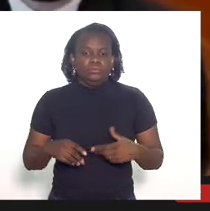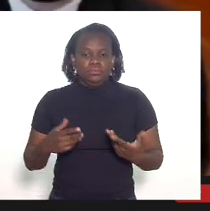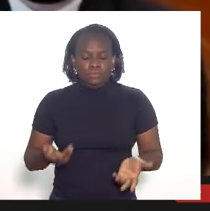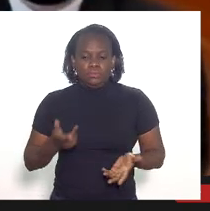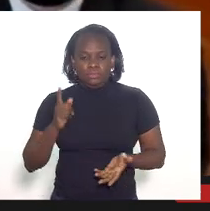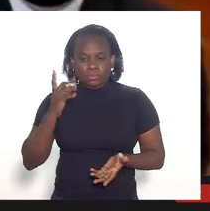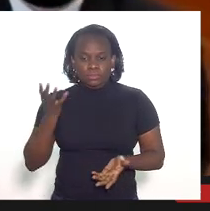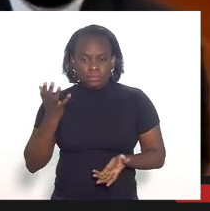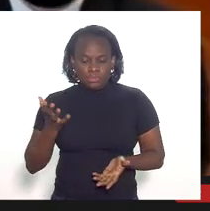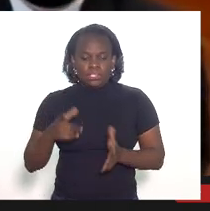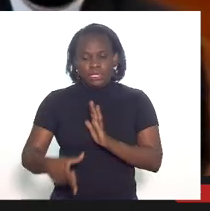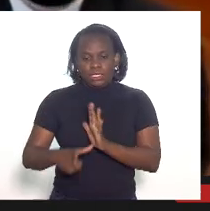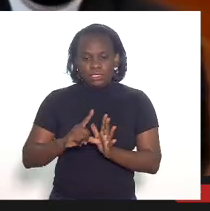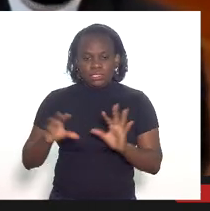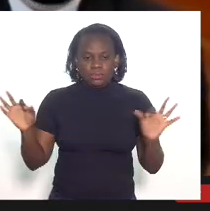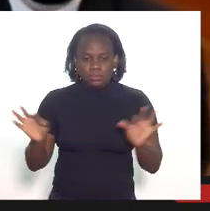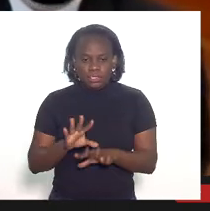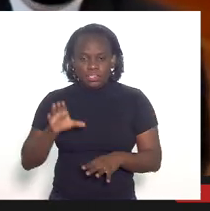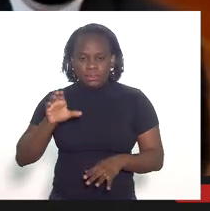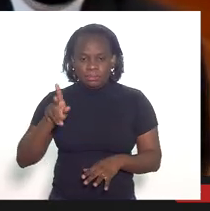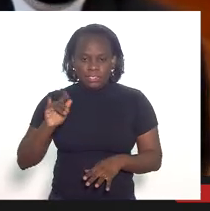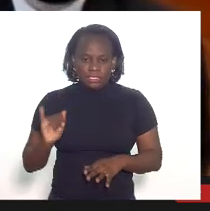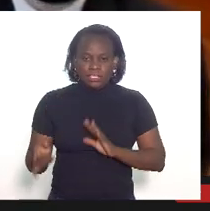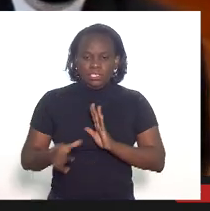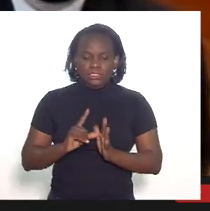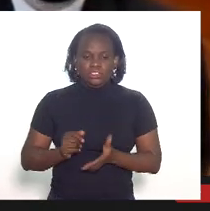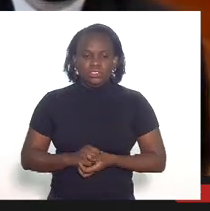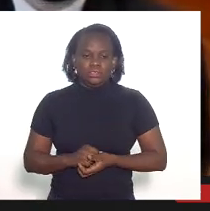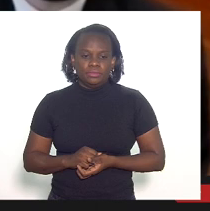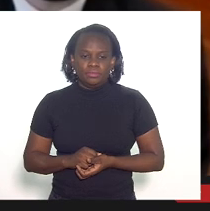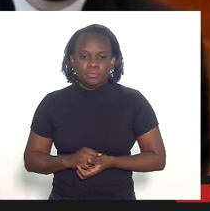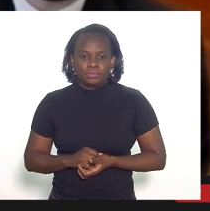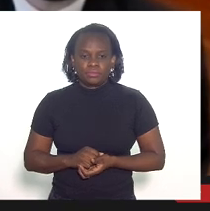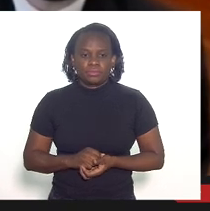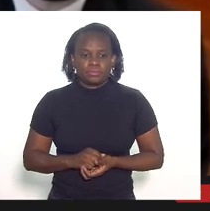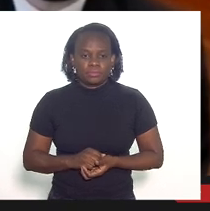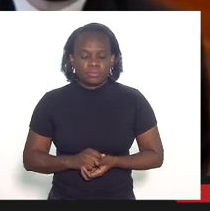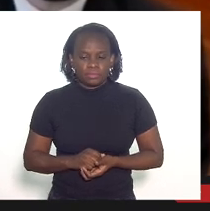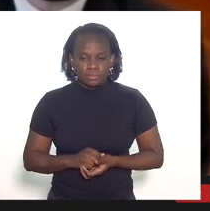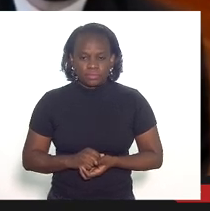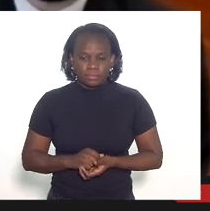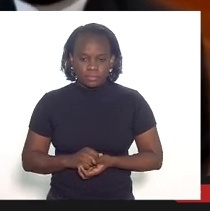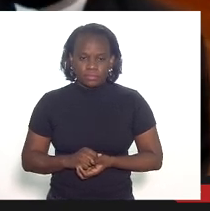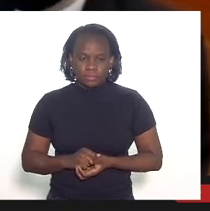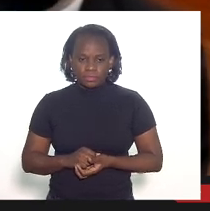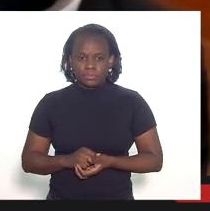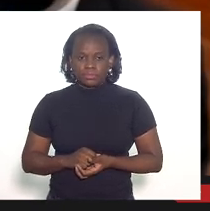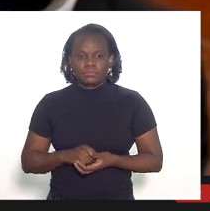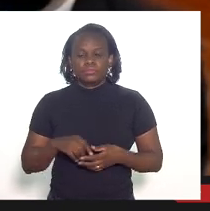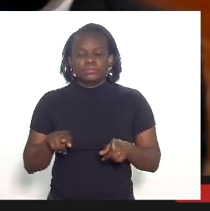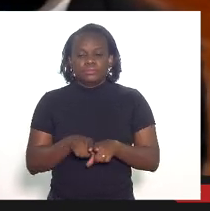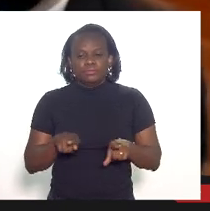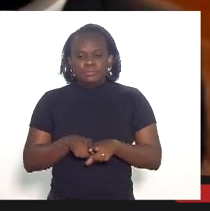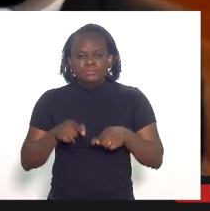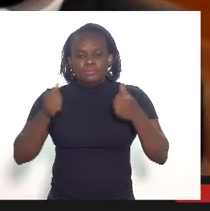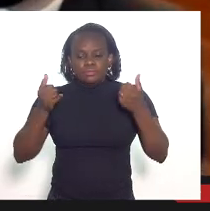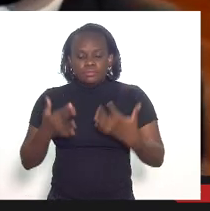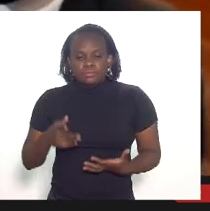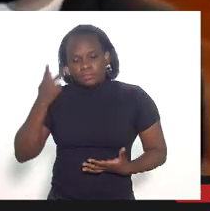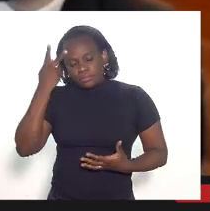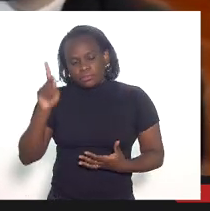antes do término dessa CPI e em relação a